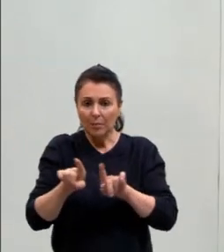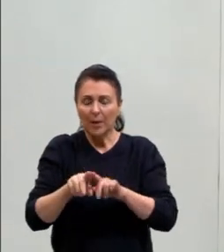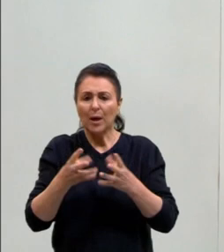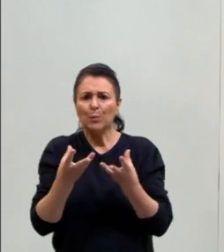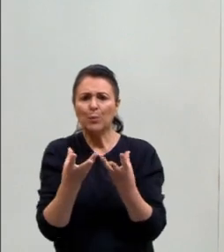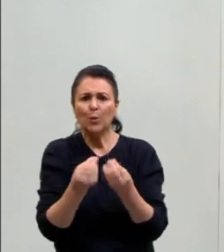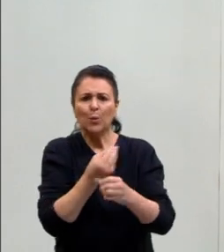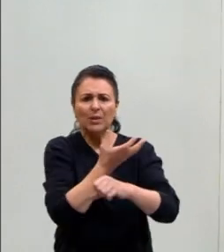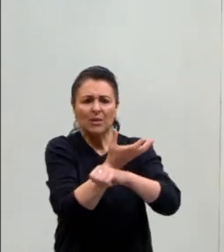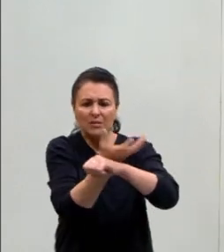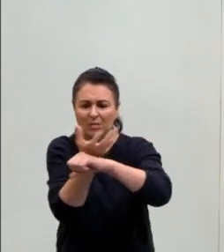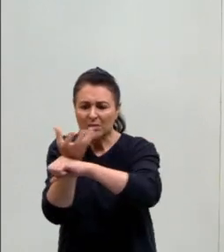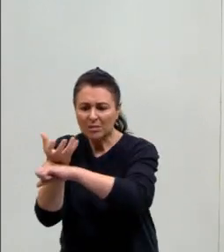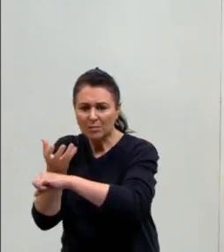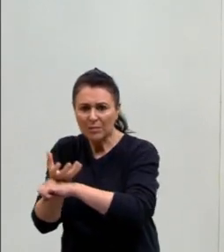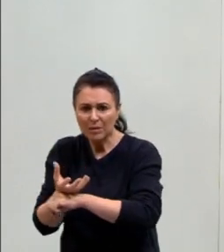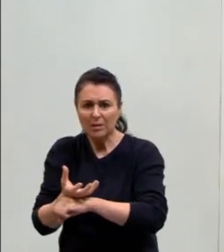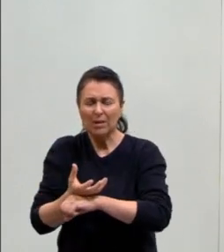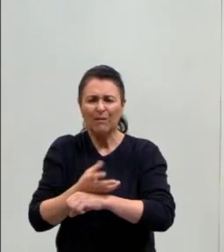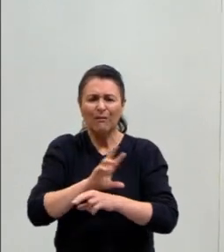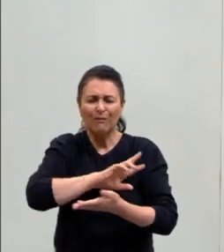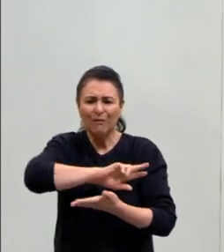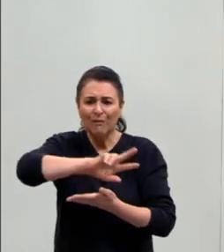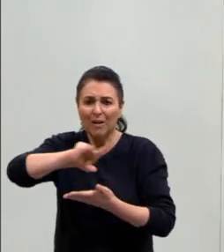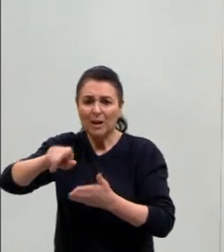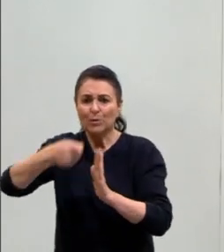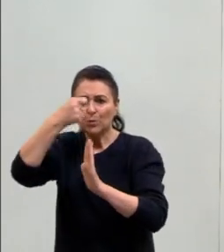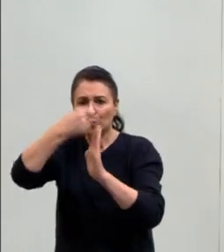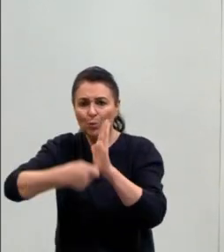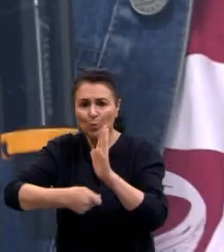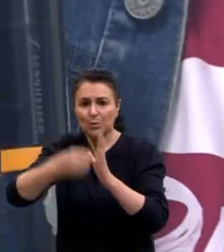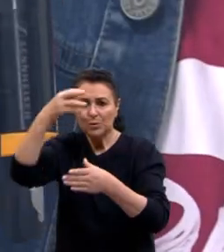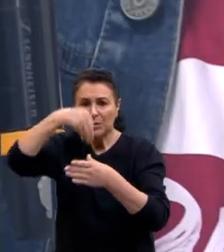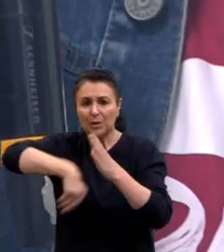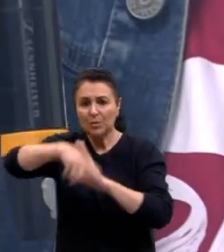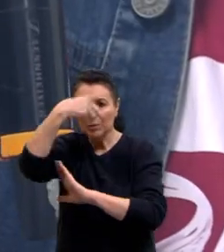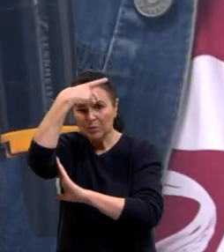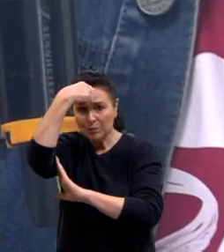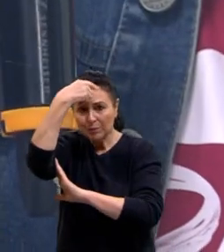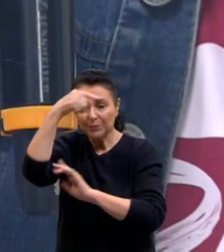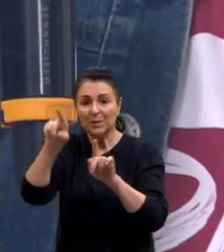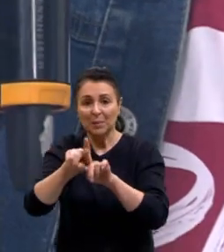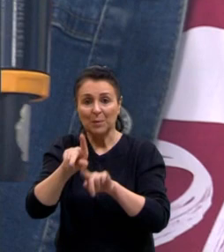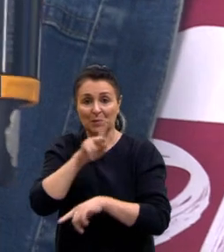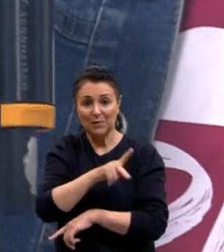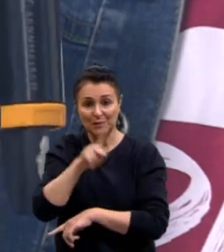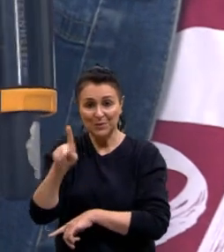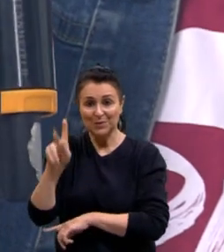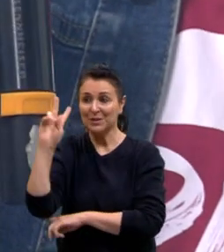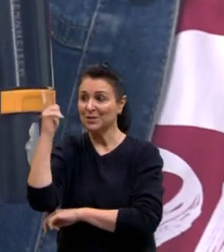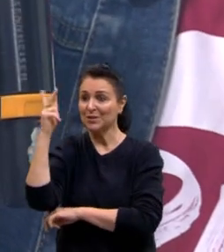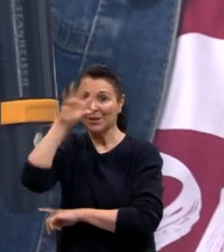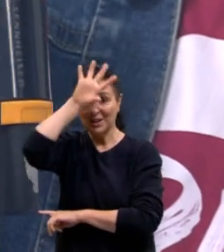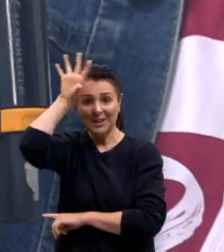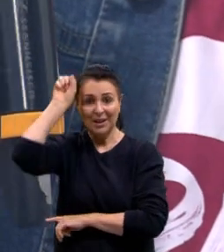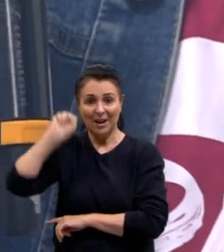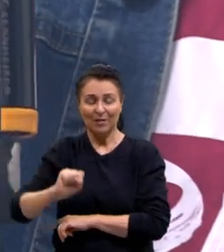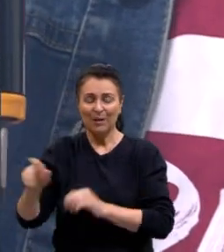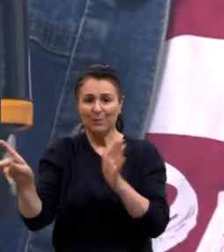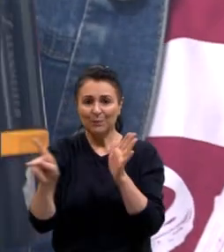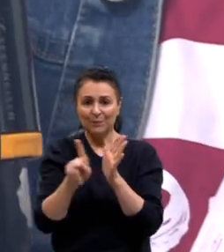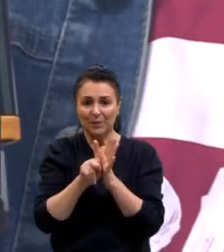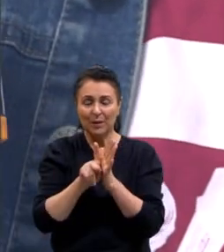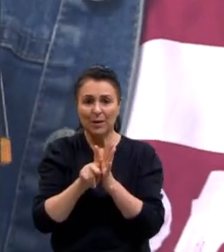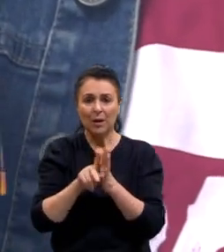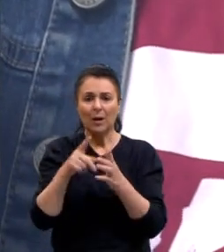disciplinas, muitas vagas em concursos para a universidade para professores de história da África, para tentar sanar também essa falta de